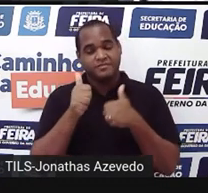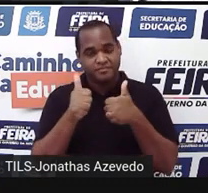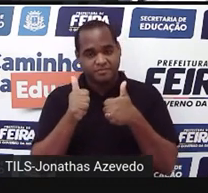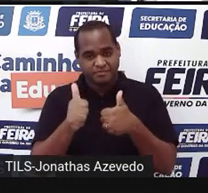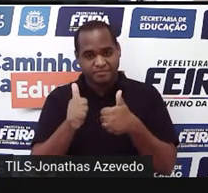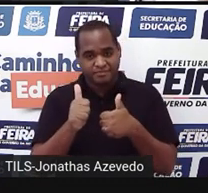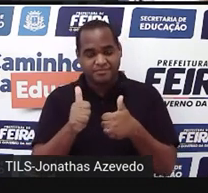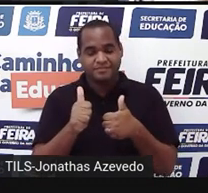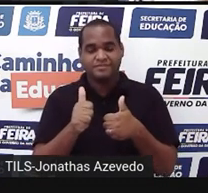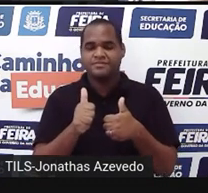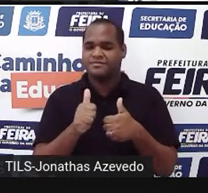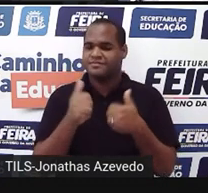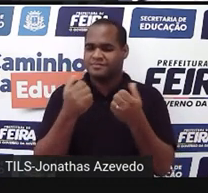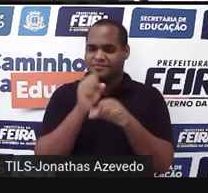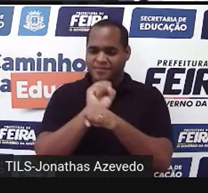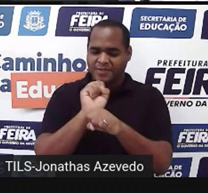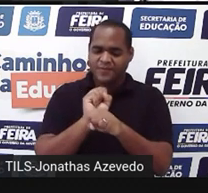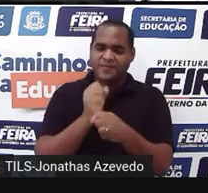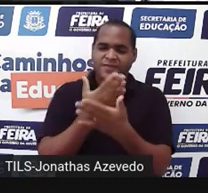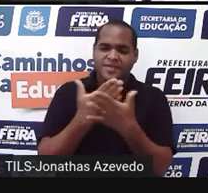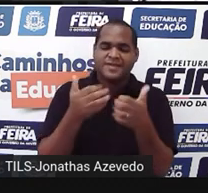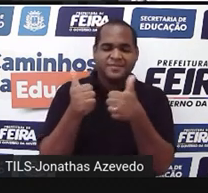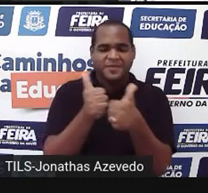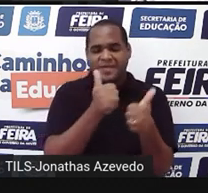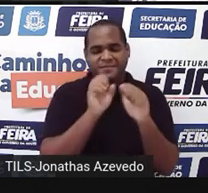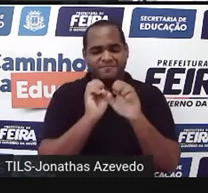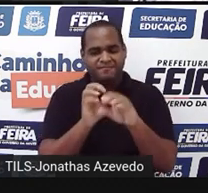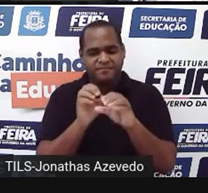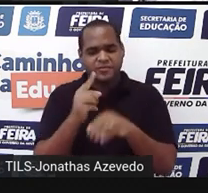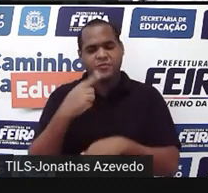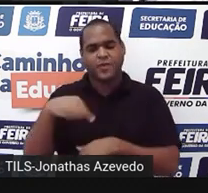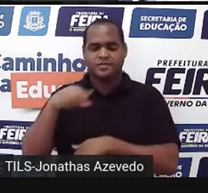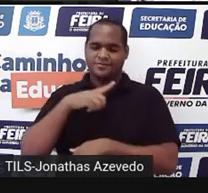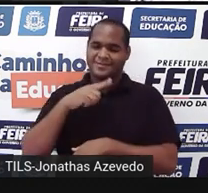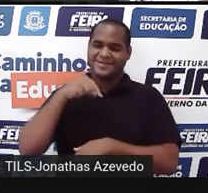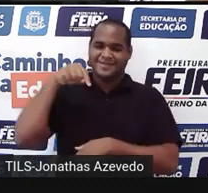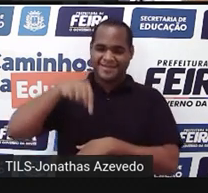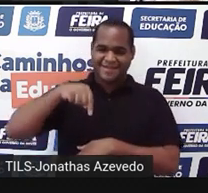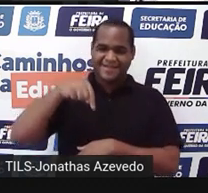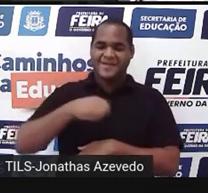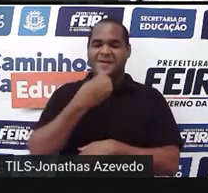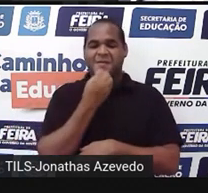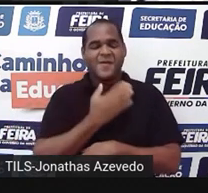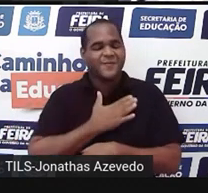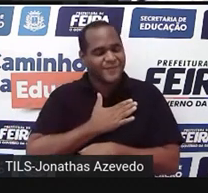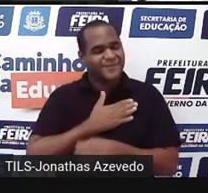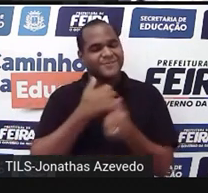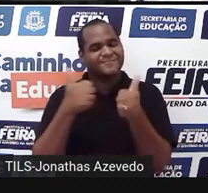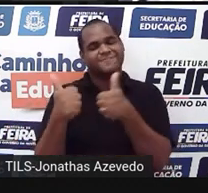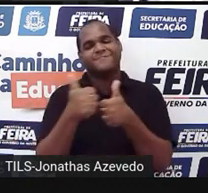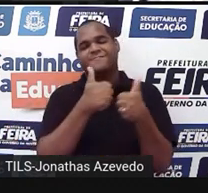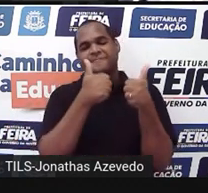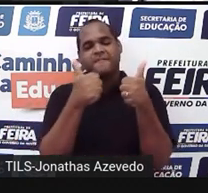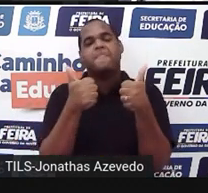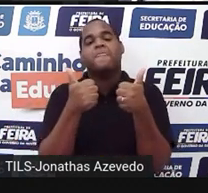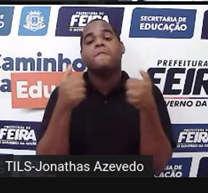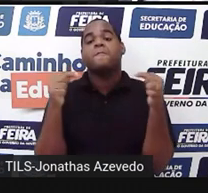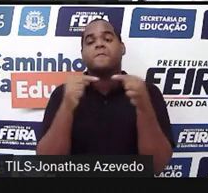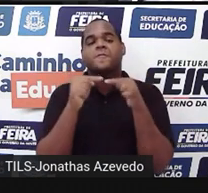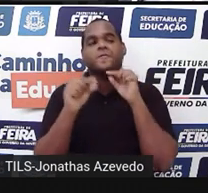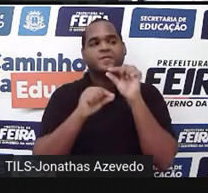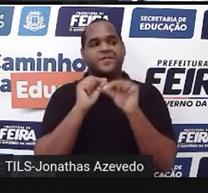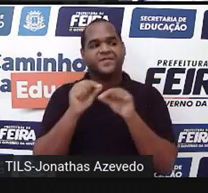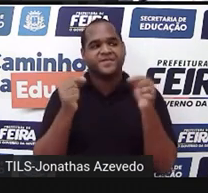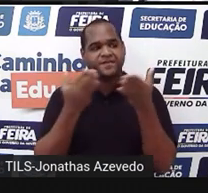Bacana? Espero que você tenha curtido a nossa aula. Nós aqui, do lado de cá, curtimos bastante. Mas a gente vai